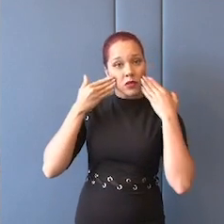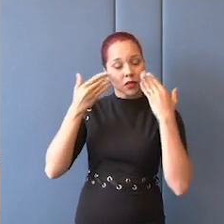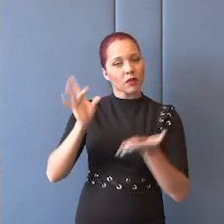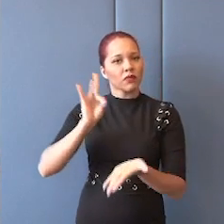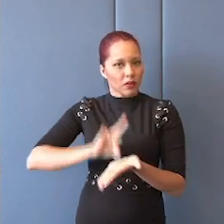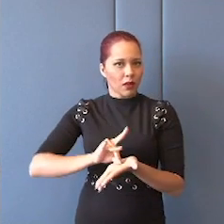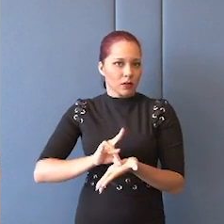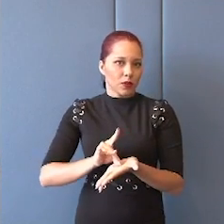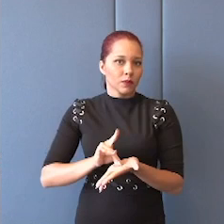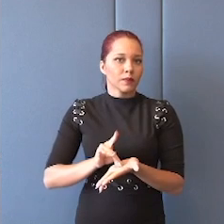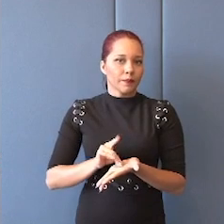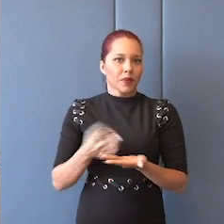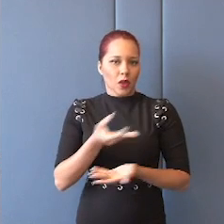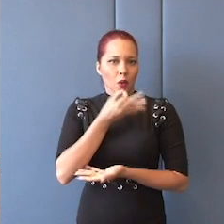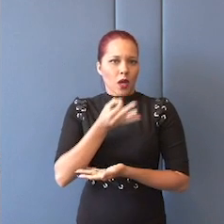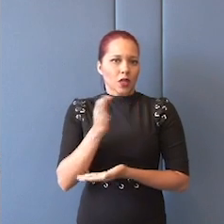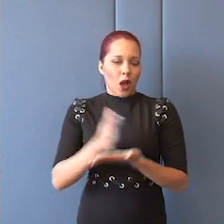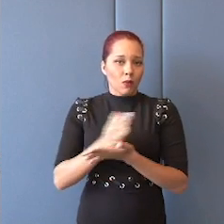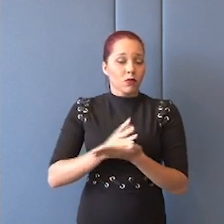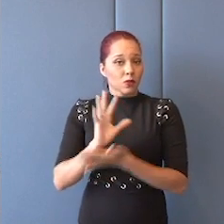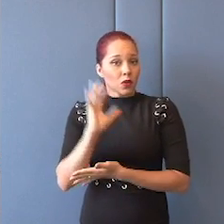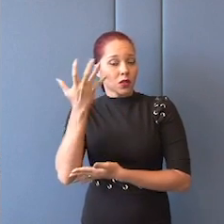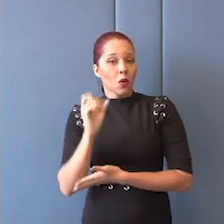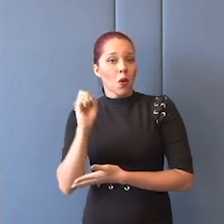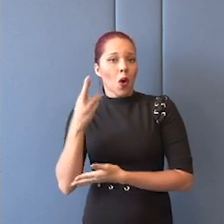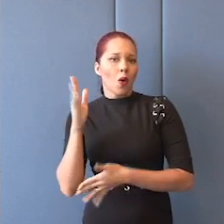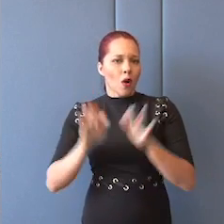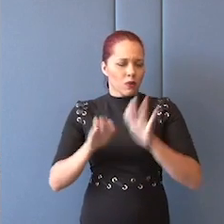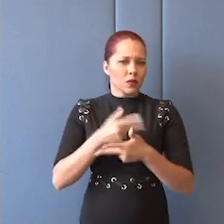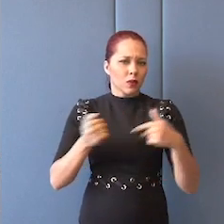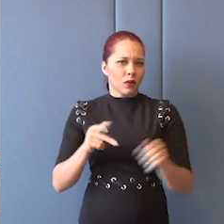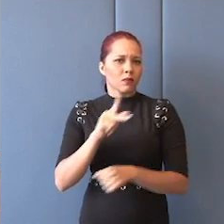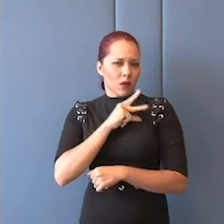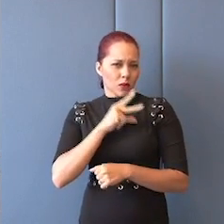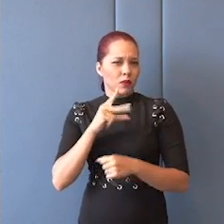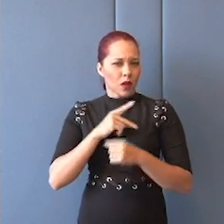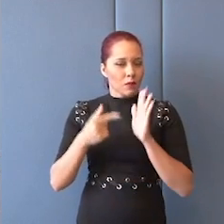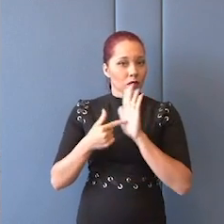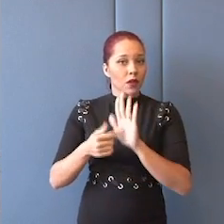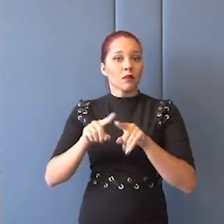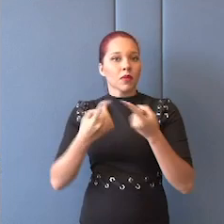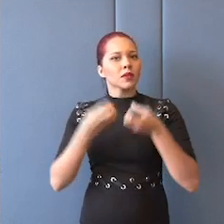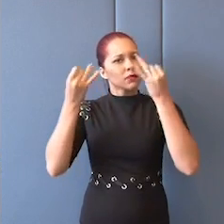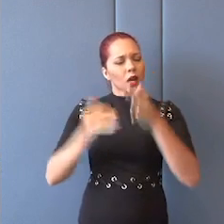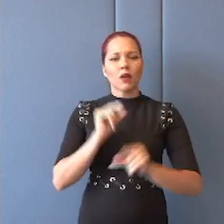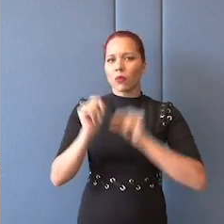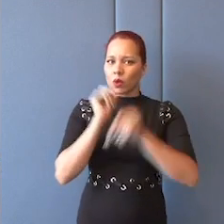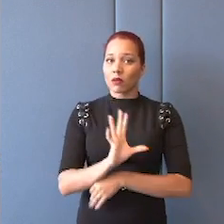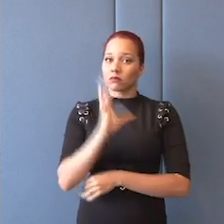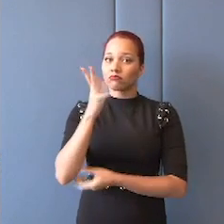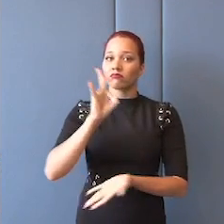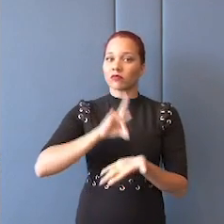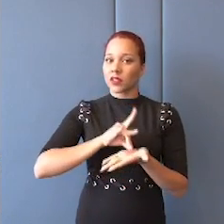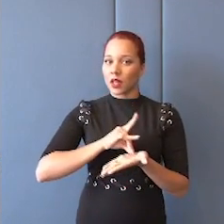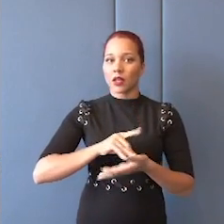alguma maneira. Acho que, talvez, com alguma distorção, com algum partidarismo, mais dizia o que estava acontecendo. Claro que